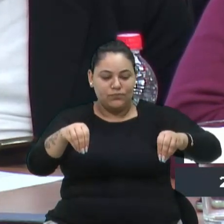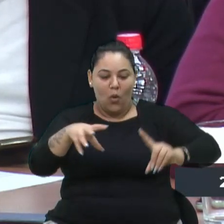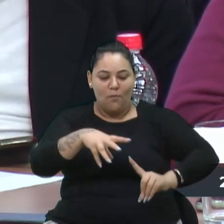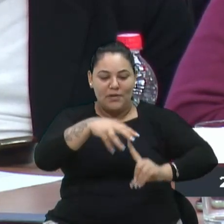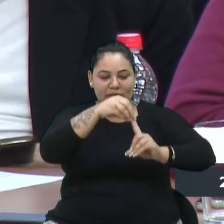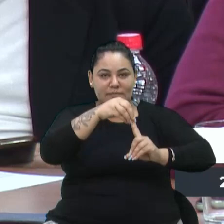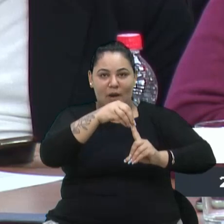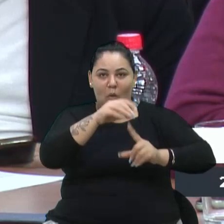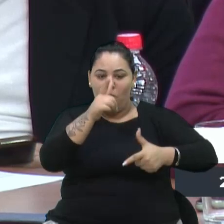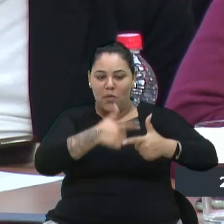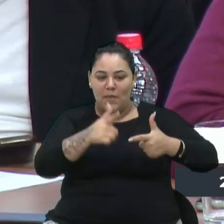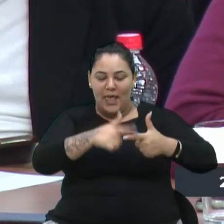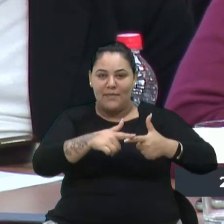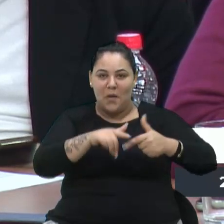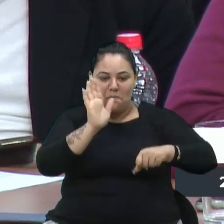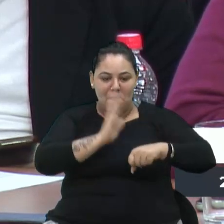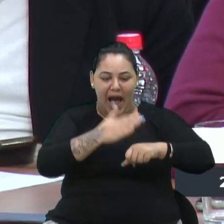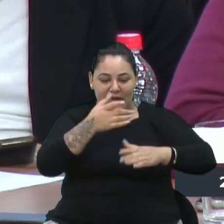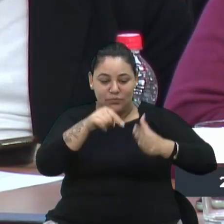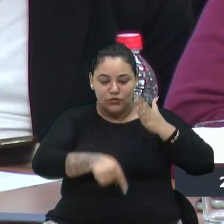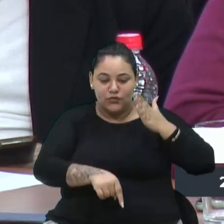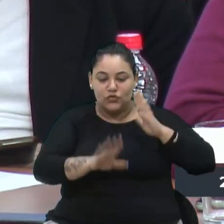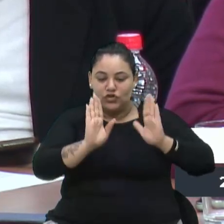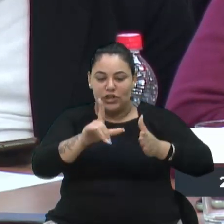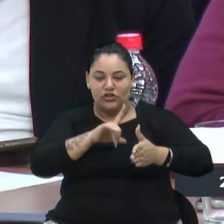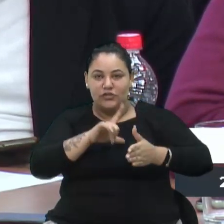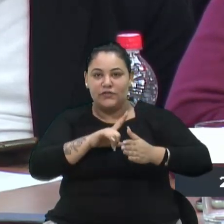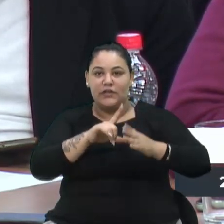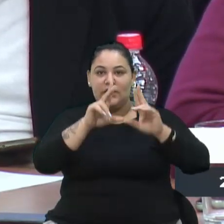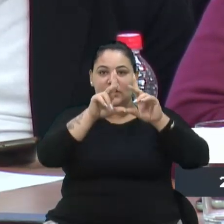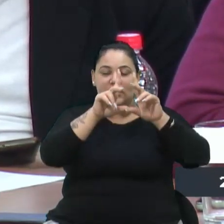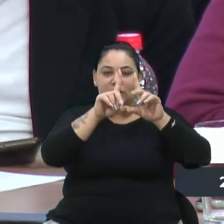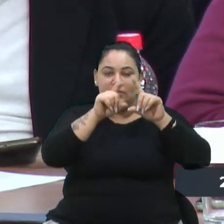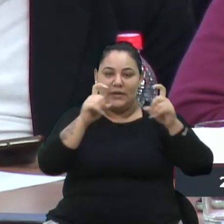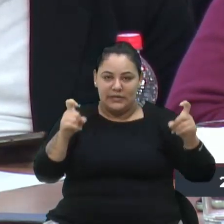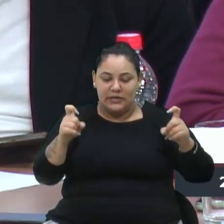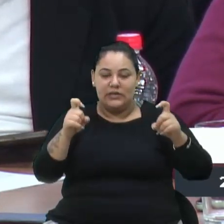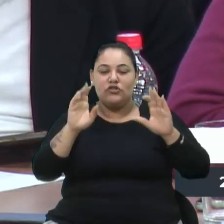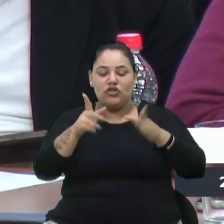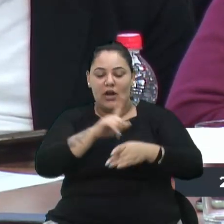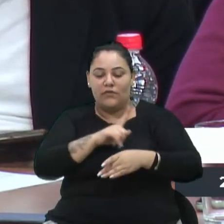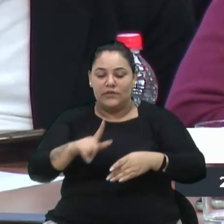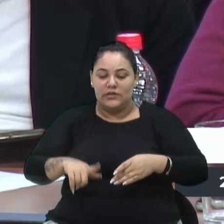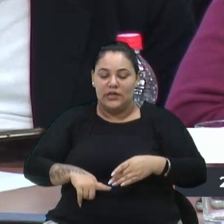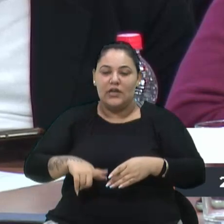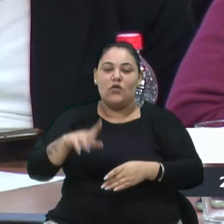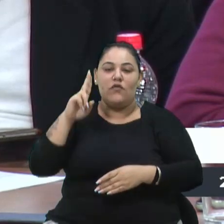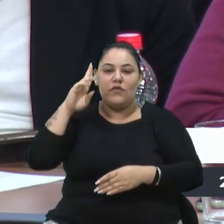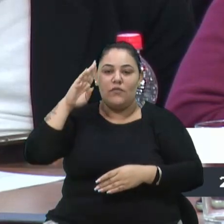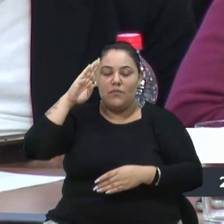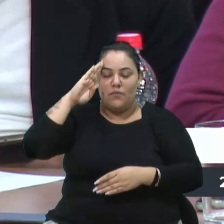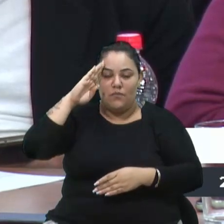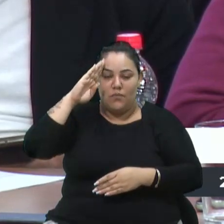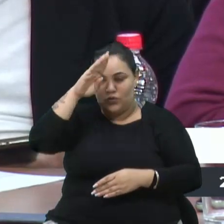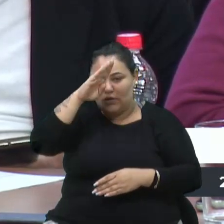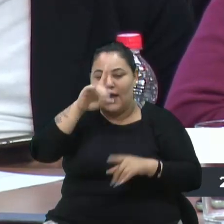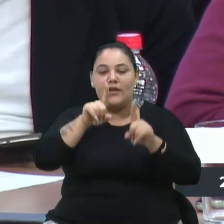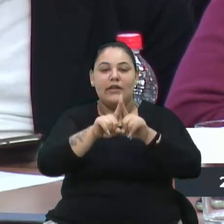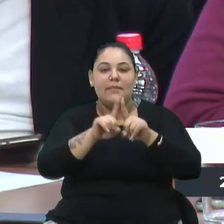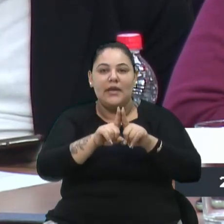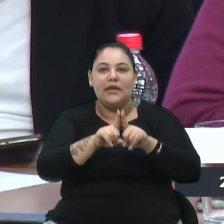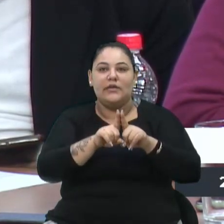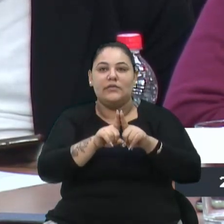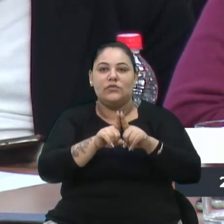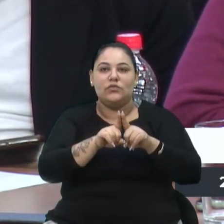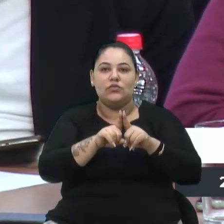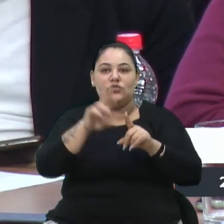eu já estive em Brasília várias vezes no Ministério da Saúde, conversando na época do governo Bolsonaro com o Gabardo, que era o diretor executivo, com o